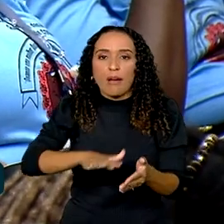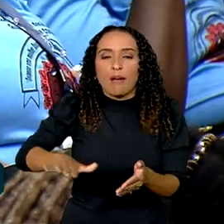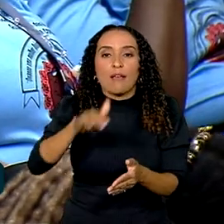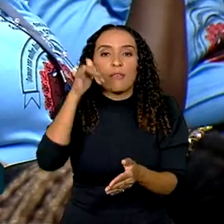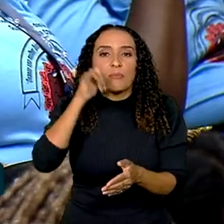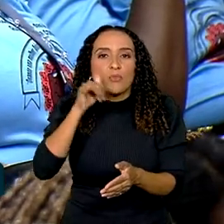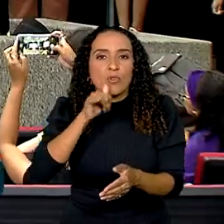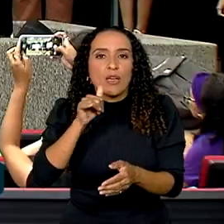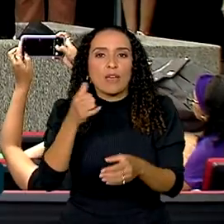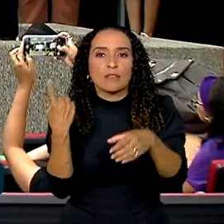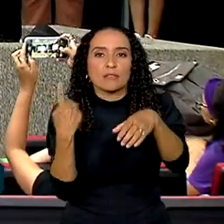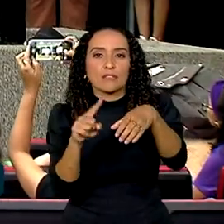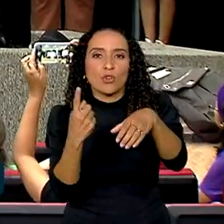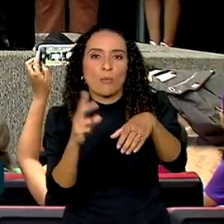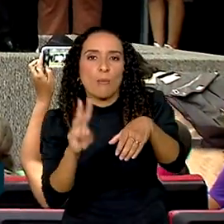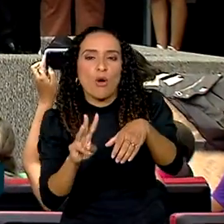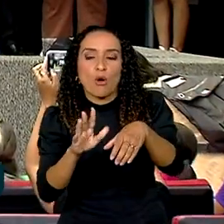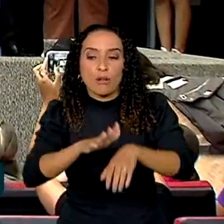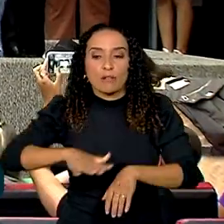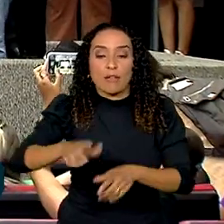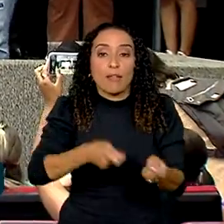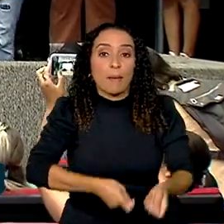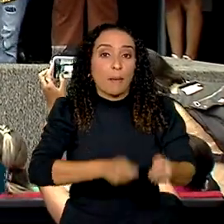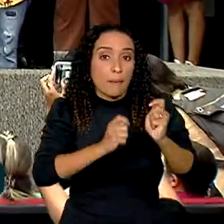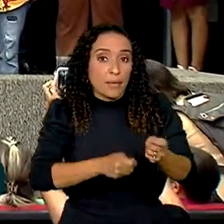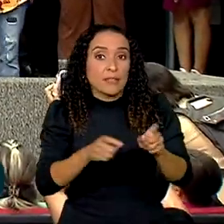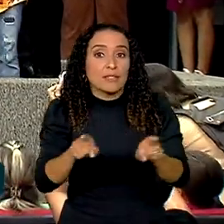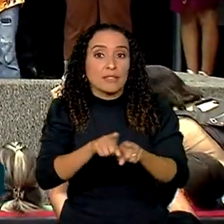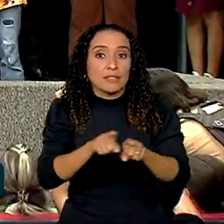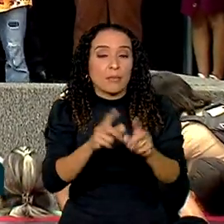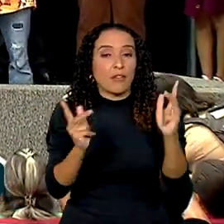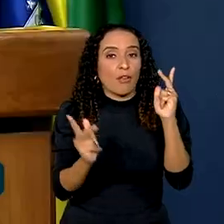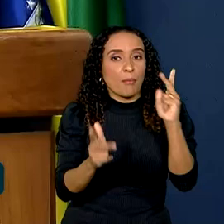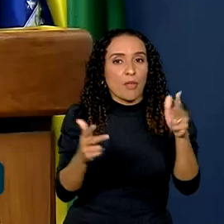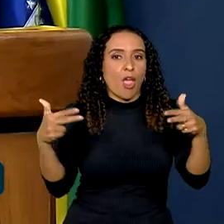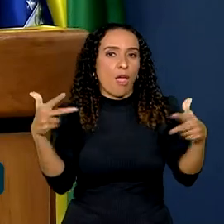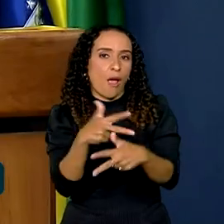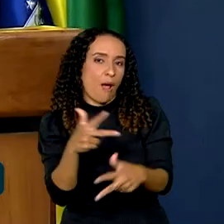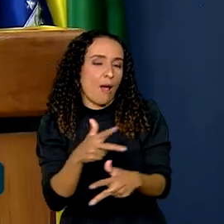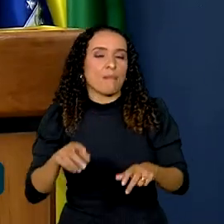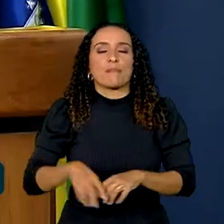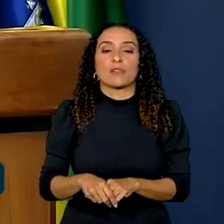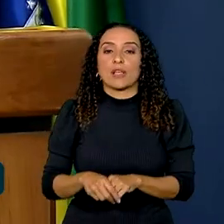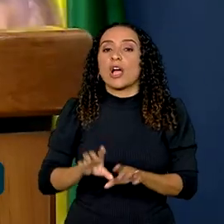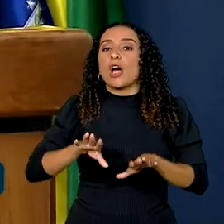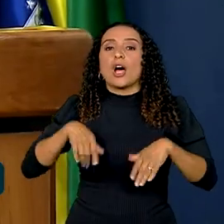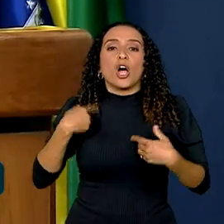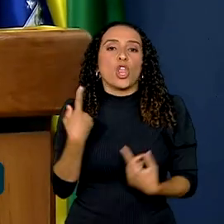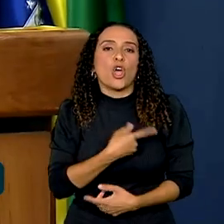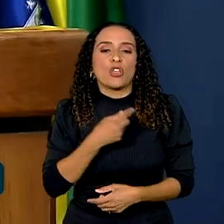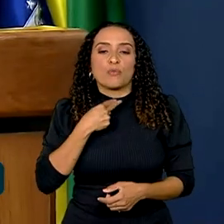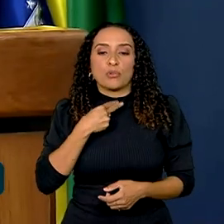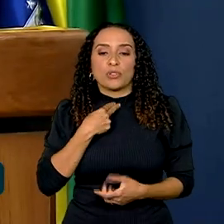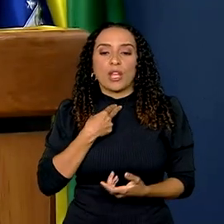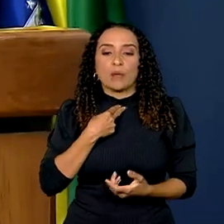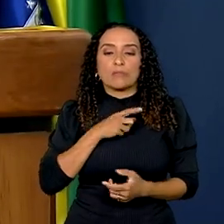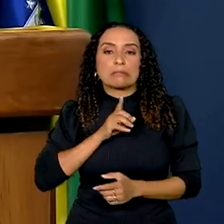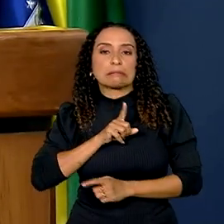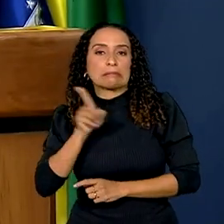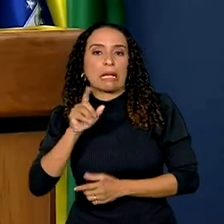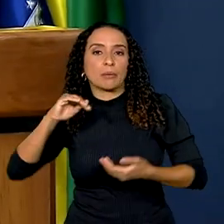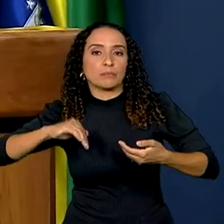mulheres quilombolas do setor da pesca e do hip-hop. Nós não podemos estar na esplanada dos